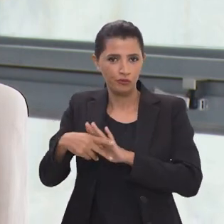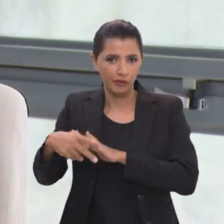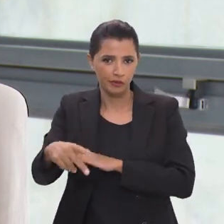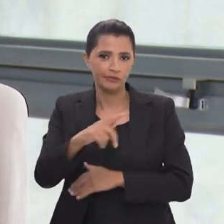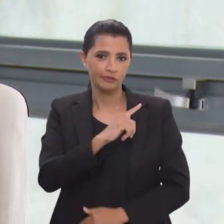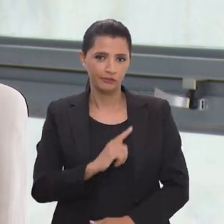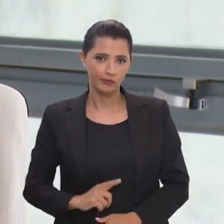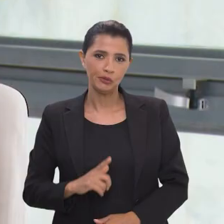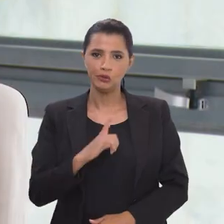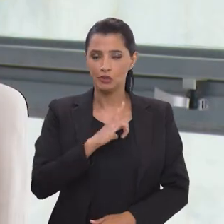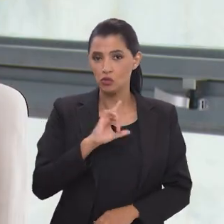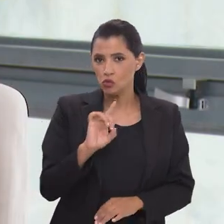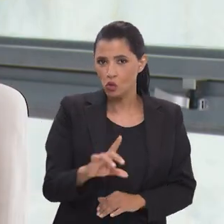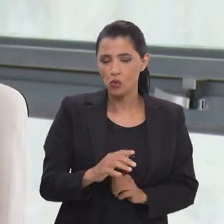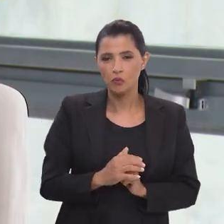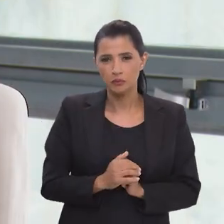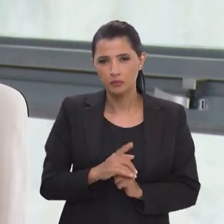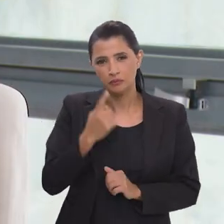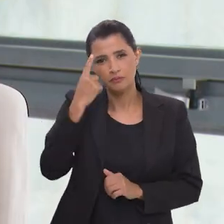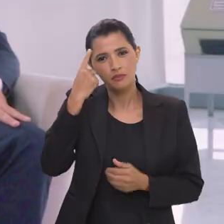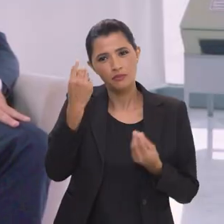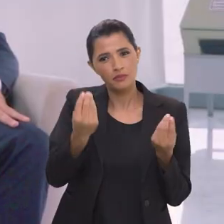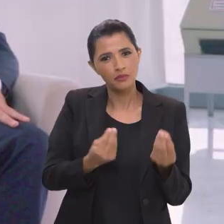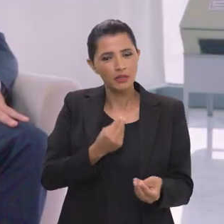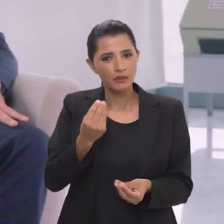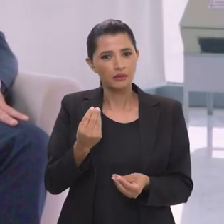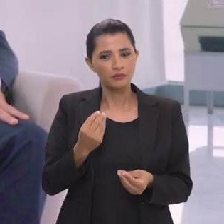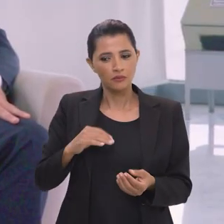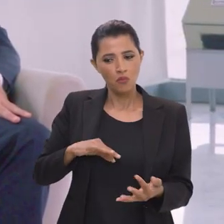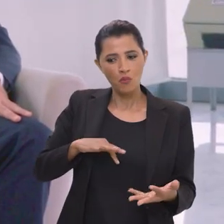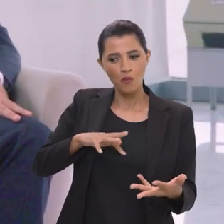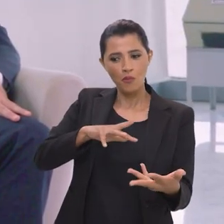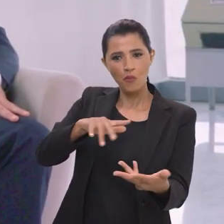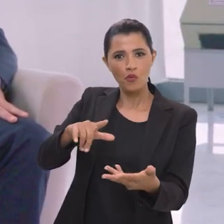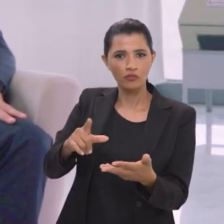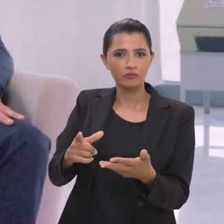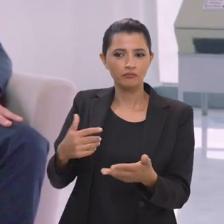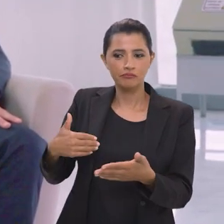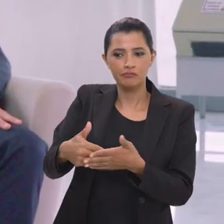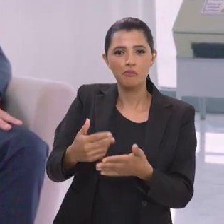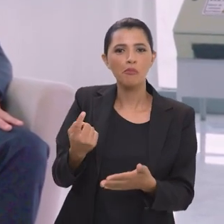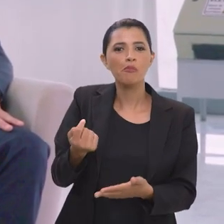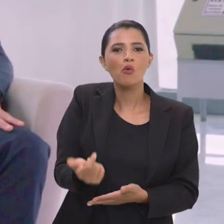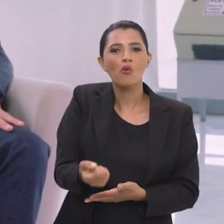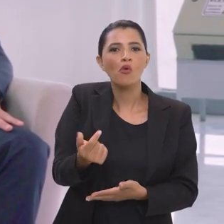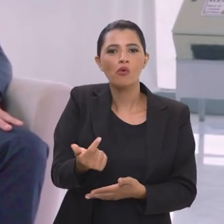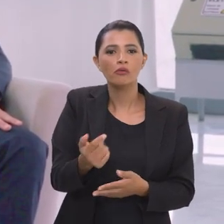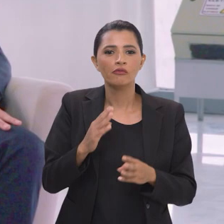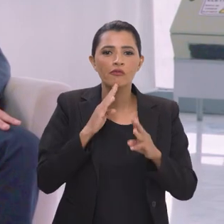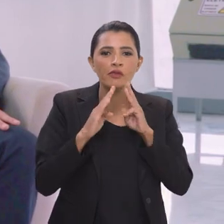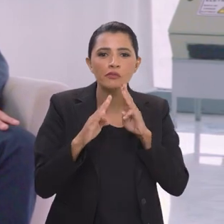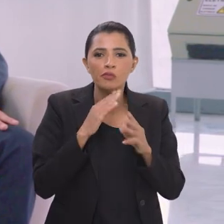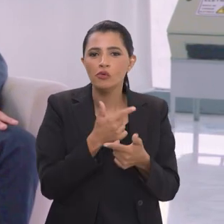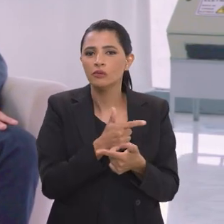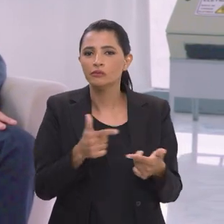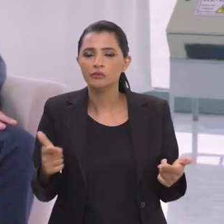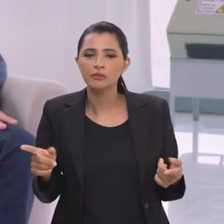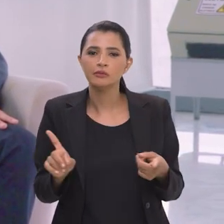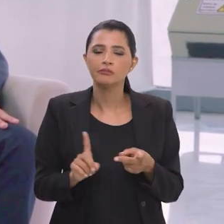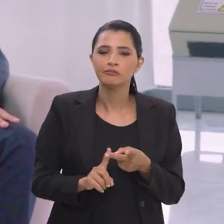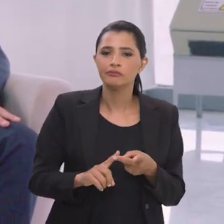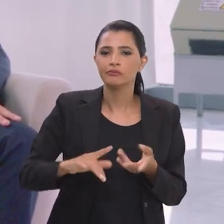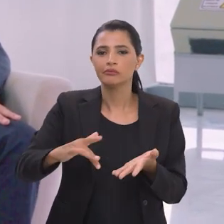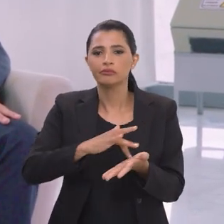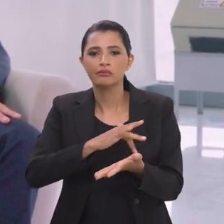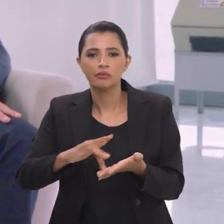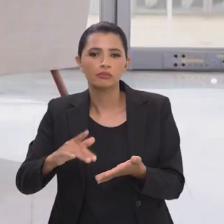final do governo quer dizer você imagina um mundo que não faz muito tempo onde não existia Facebook não